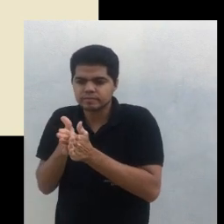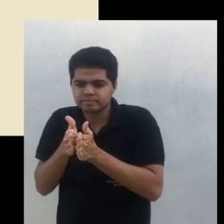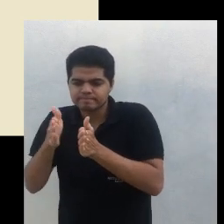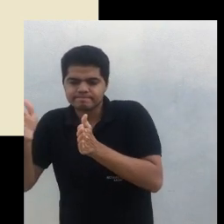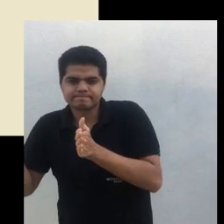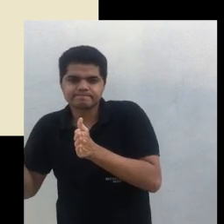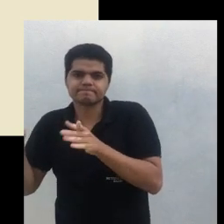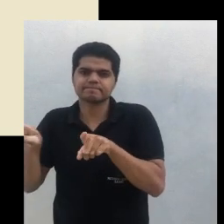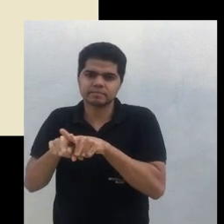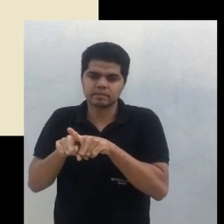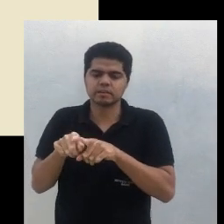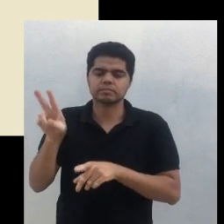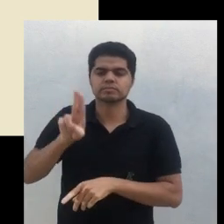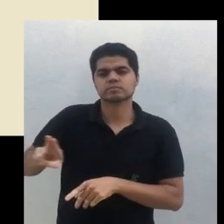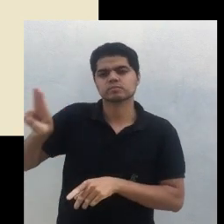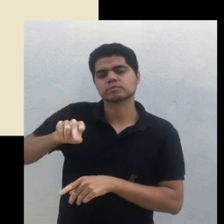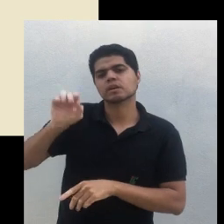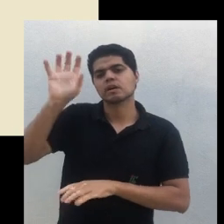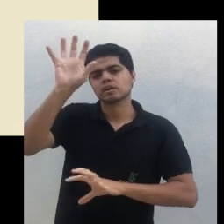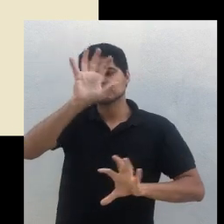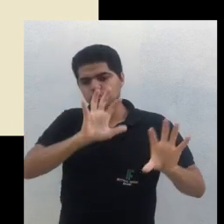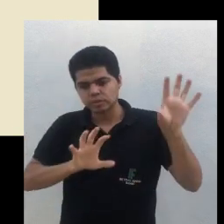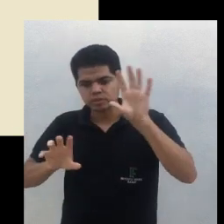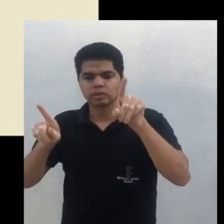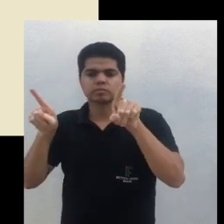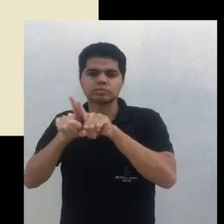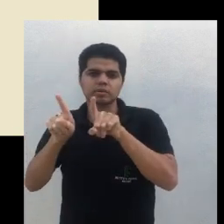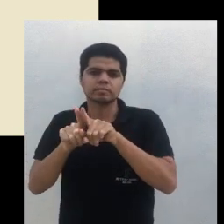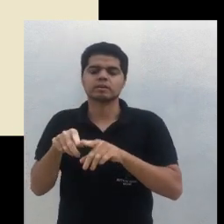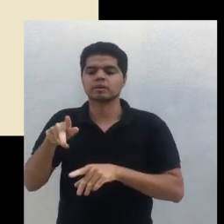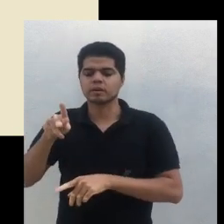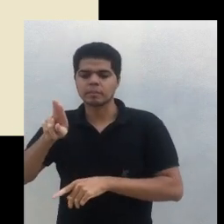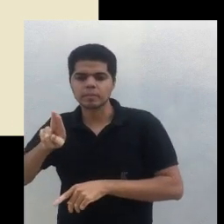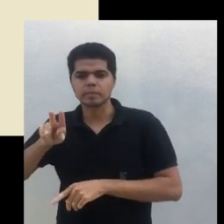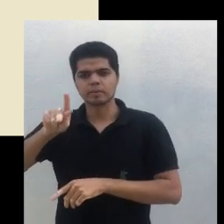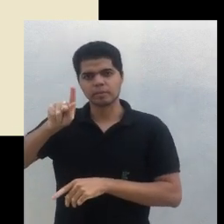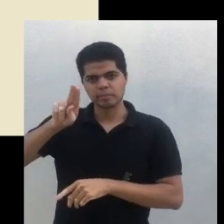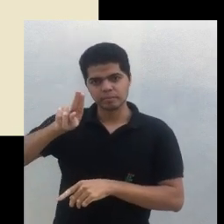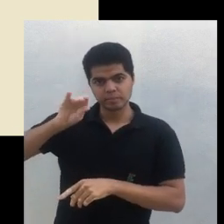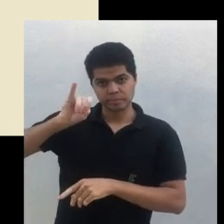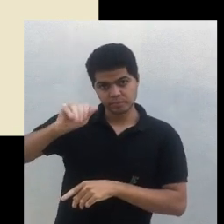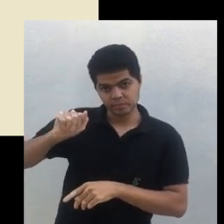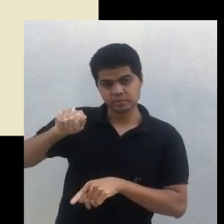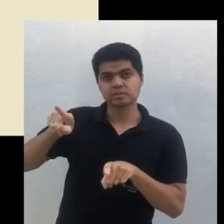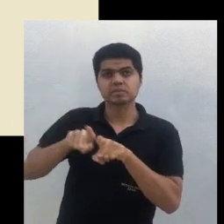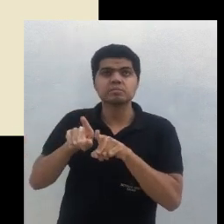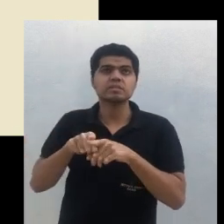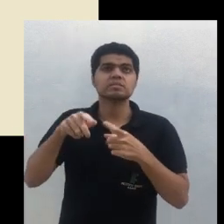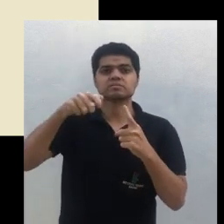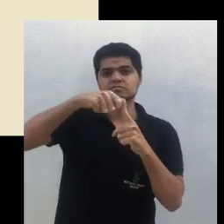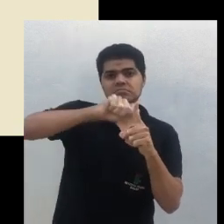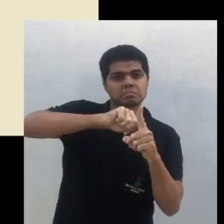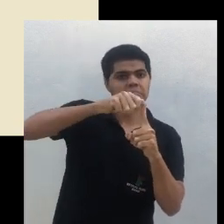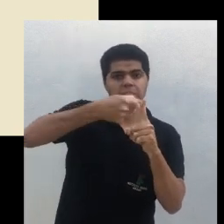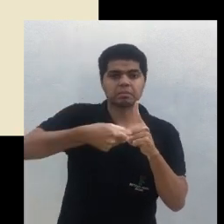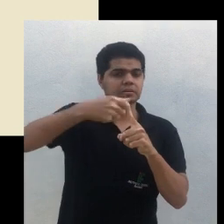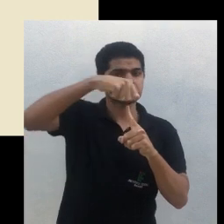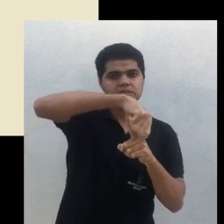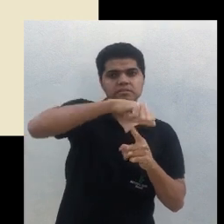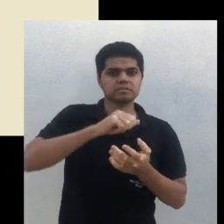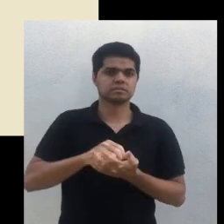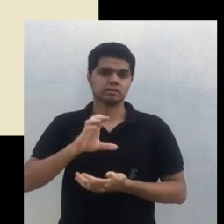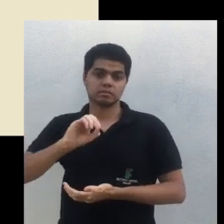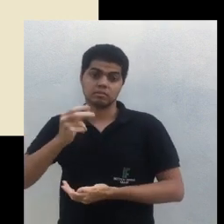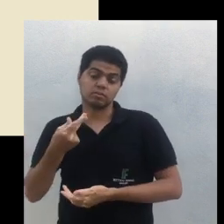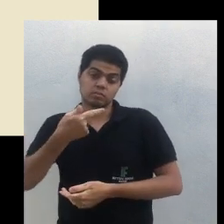espécie que você tem aí a gente tem que sentar e ver o que é a espécie que tem o que é que eu quero produzir e aí eu vou montando então aqui eu